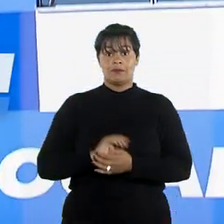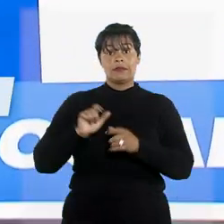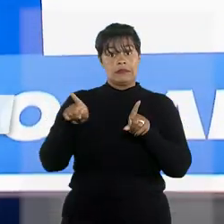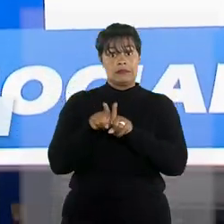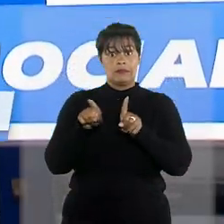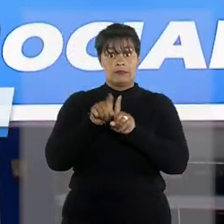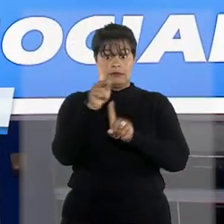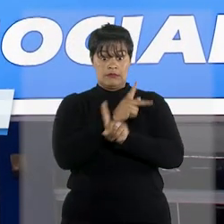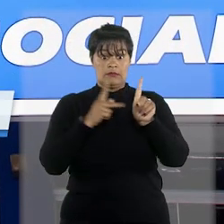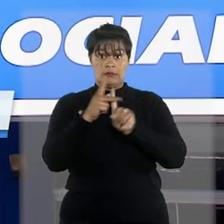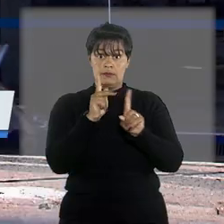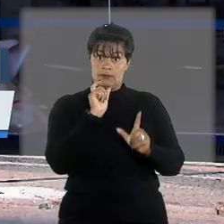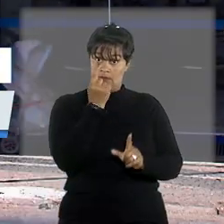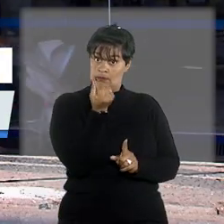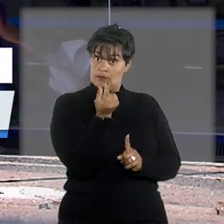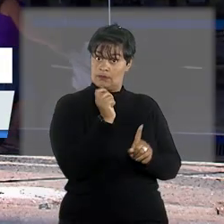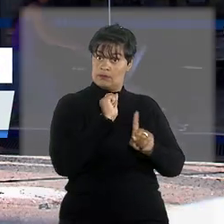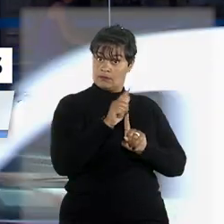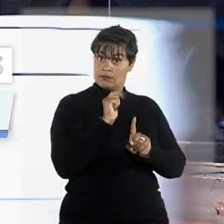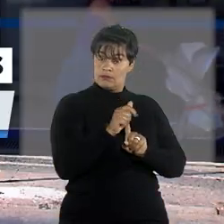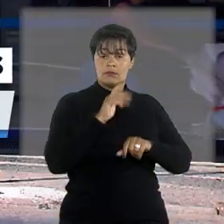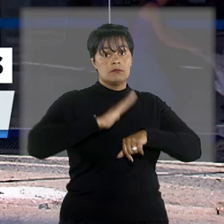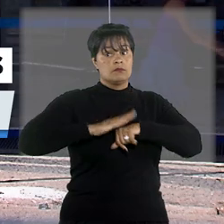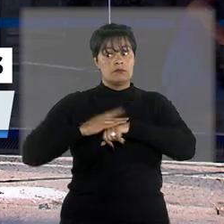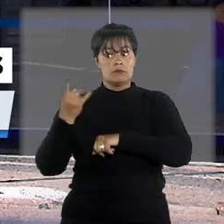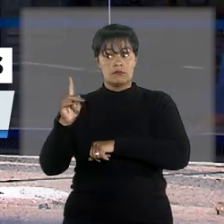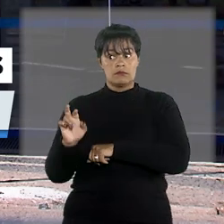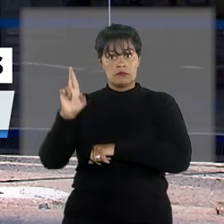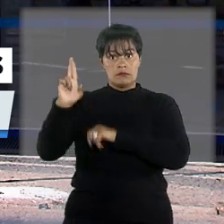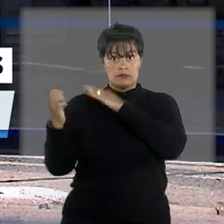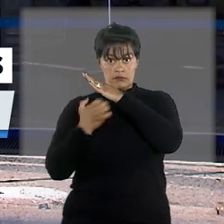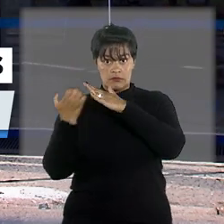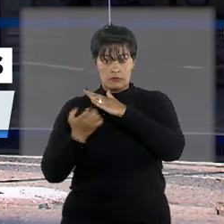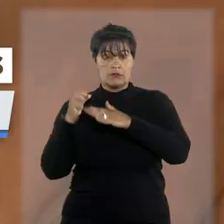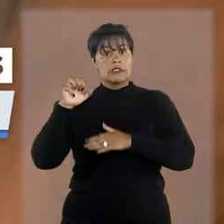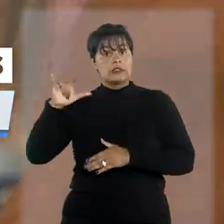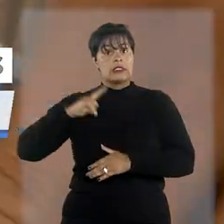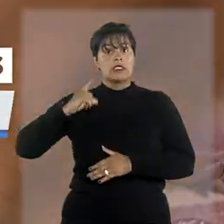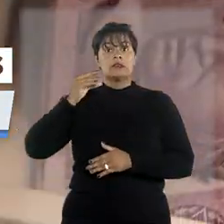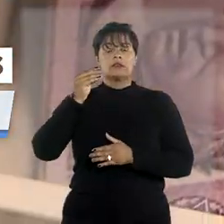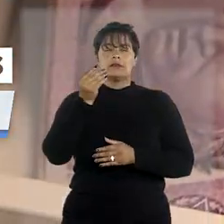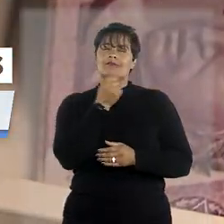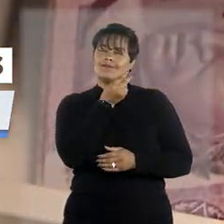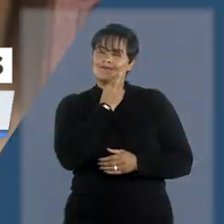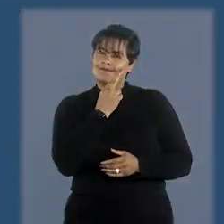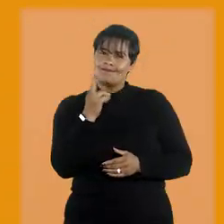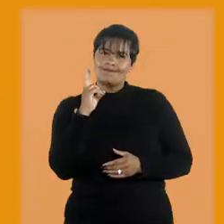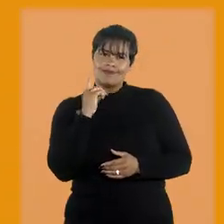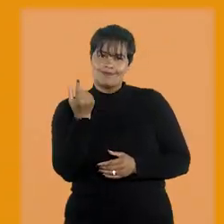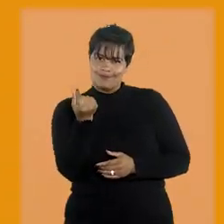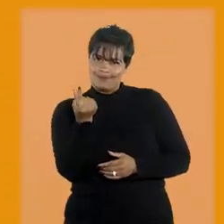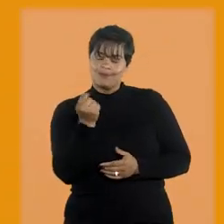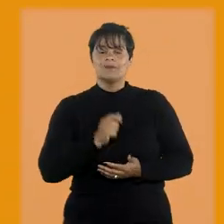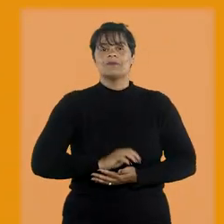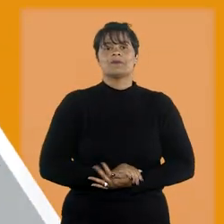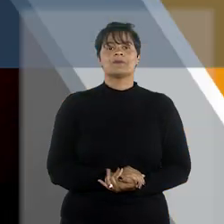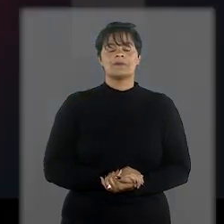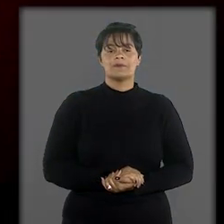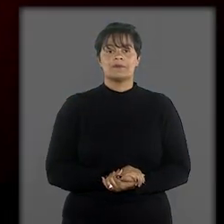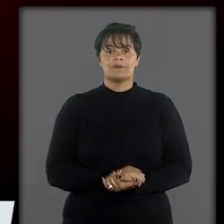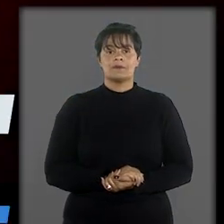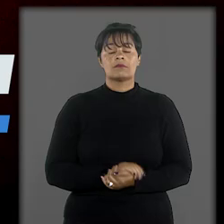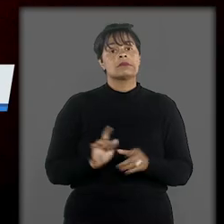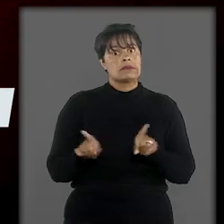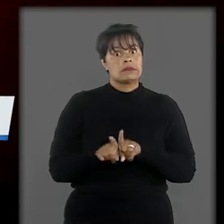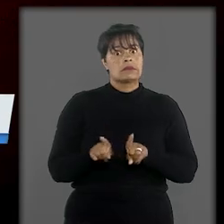contribuição previdenciária a cargo do empregador sobre o auxílio alimentação pago em dinheiro. E mais,